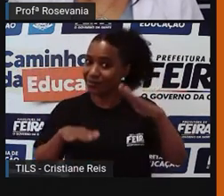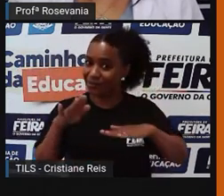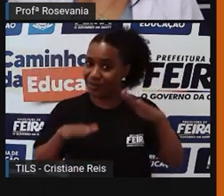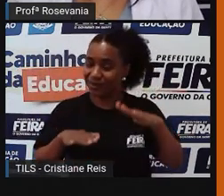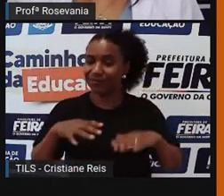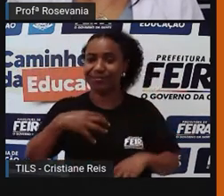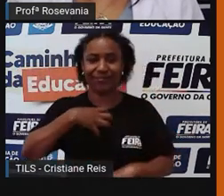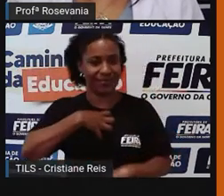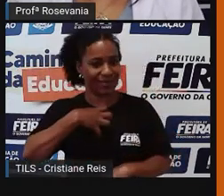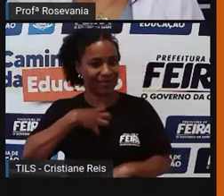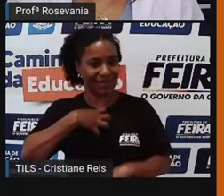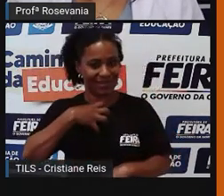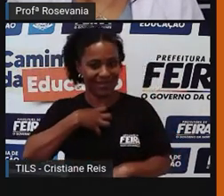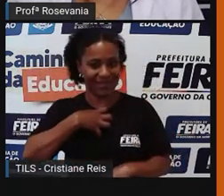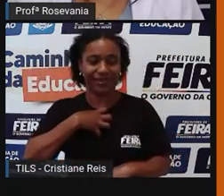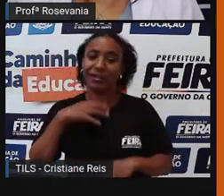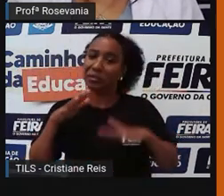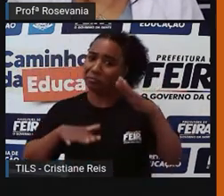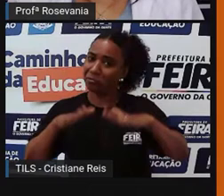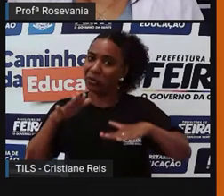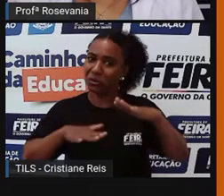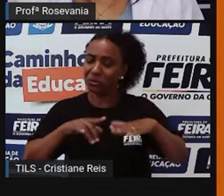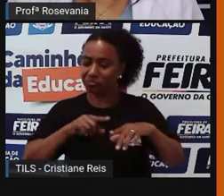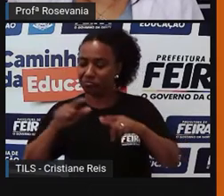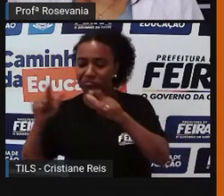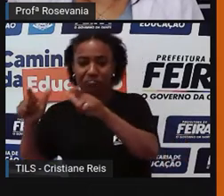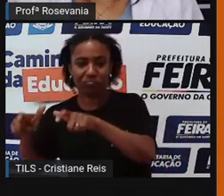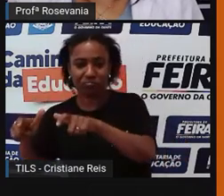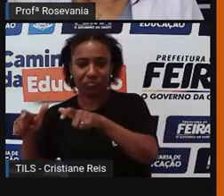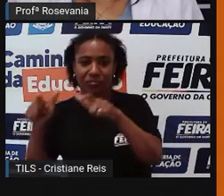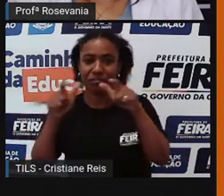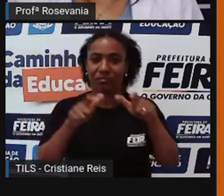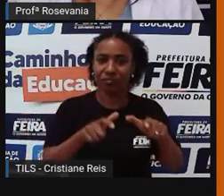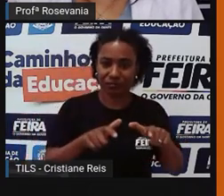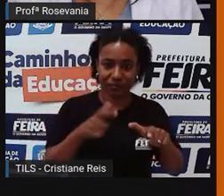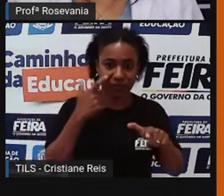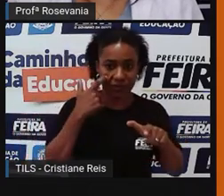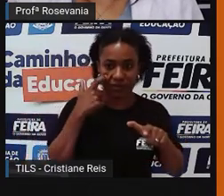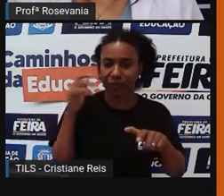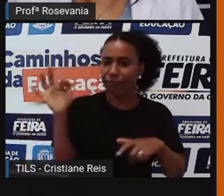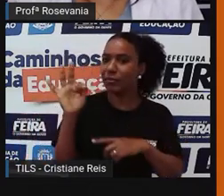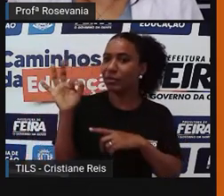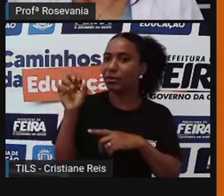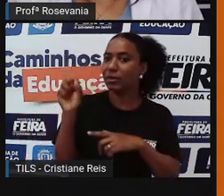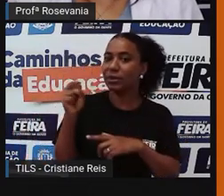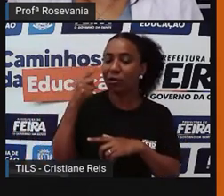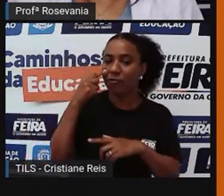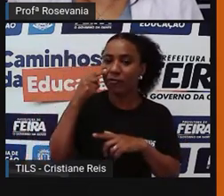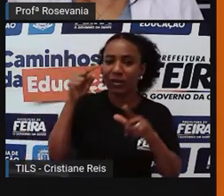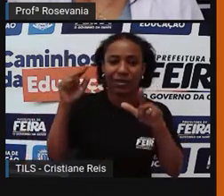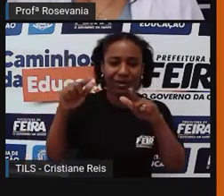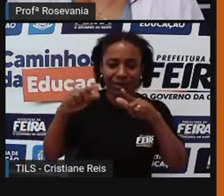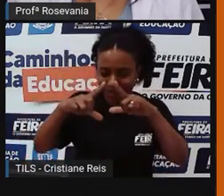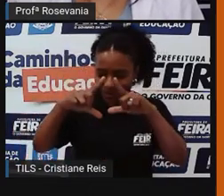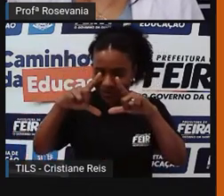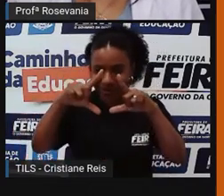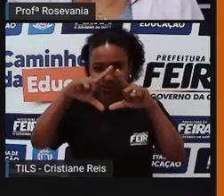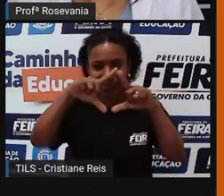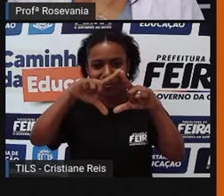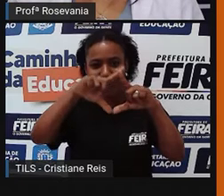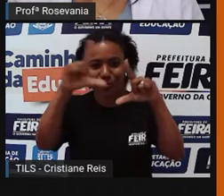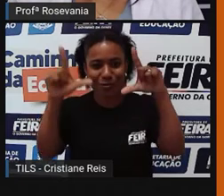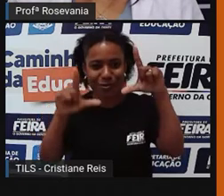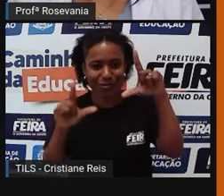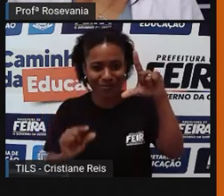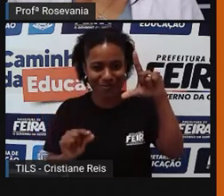no estado da Bahia. Aí, deu uma ampliada aqui no estado da Bahia, olha o posicionamento de Feira de Santana aí, né, exatamente nesse lugar.